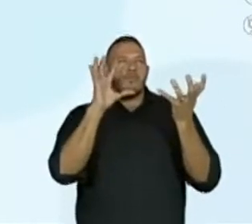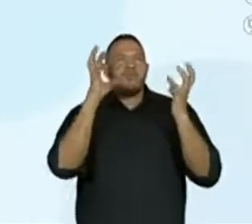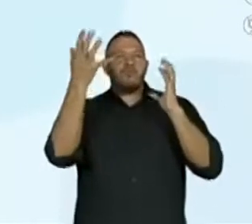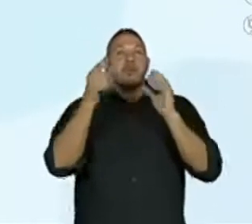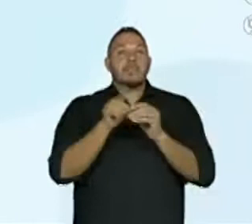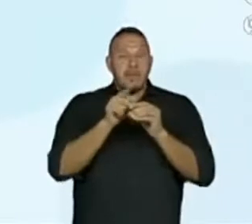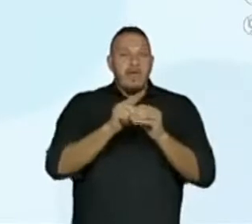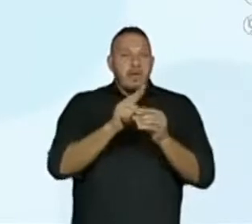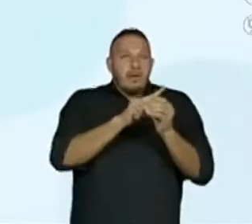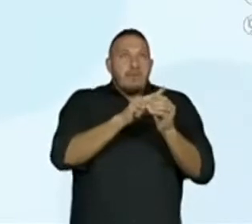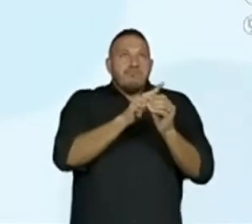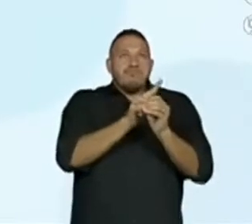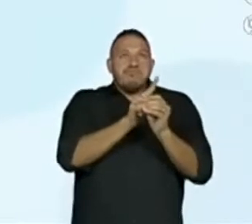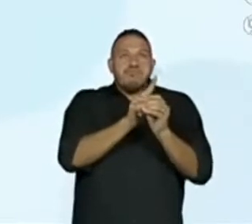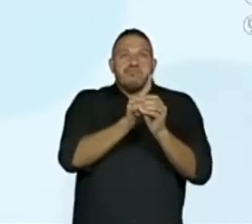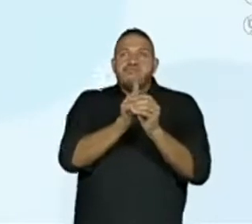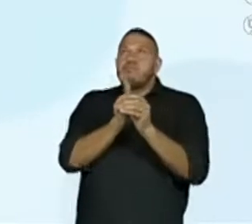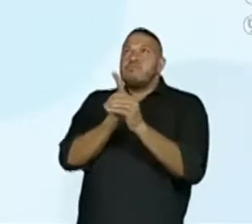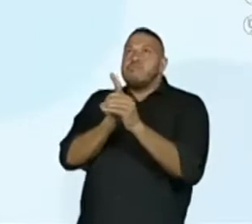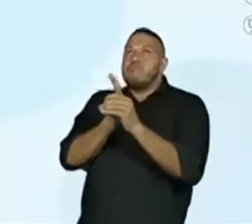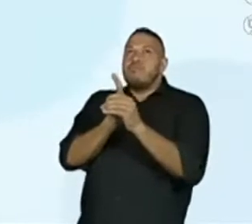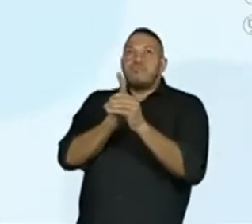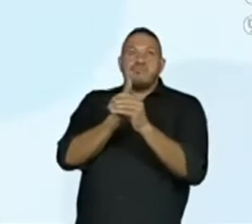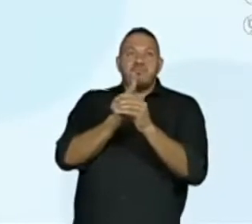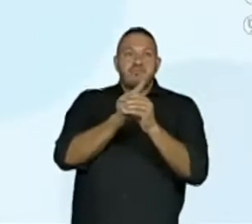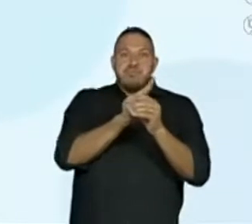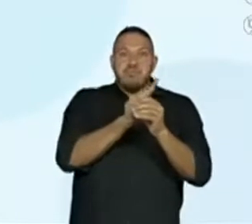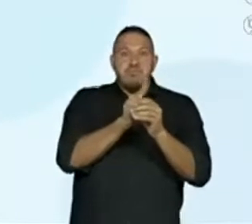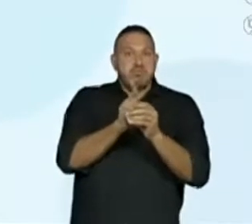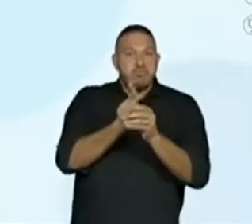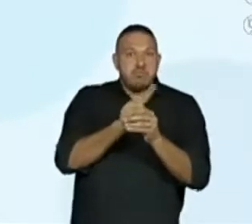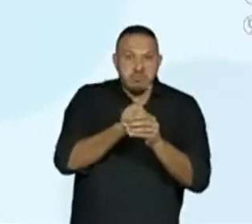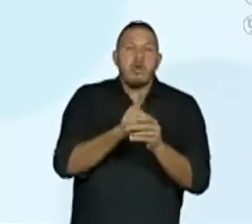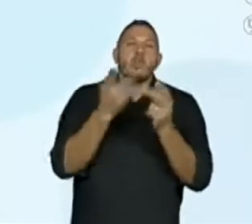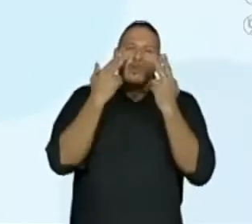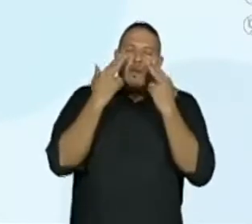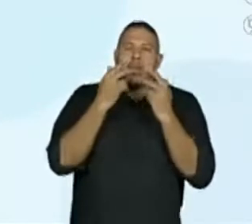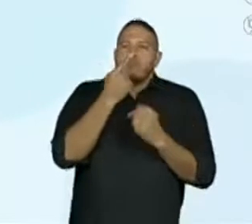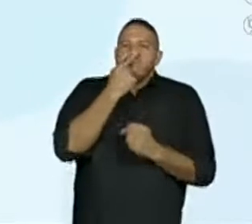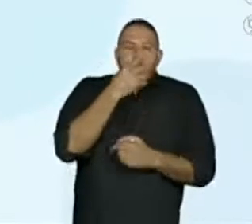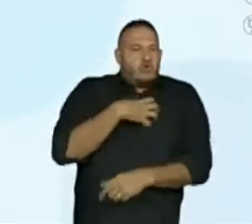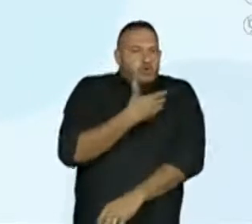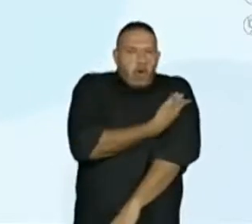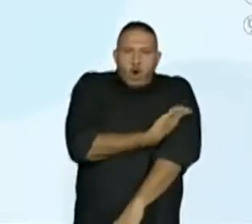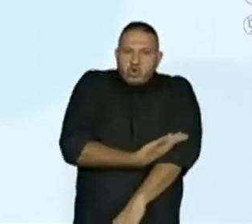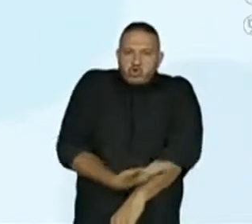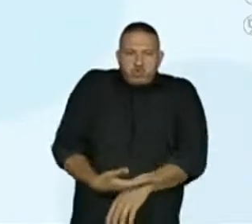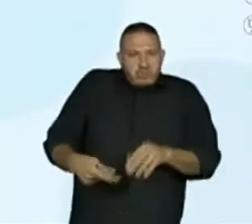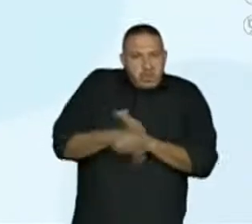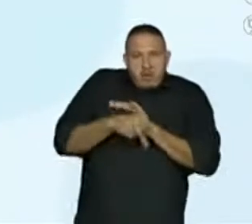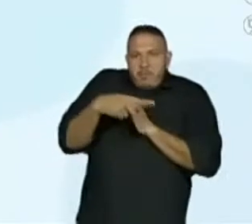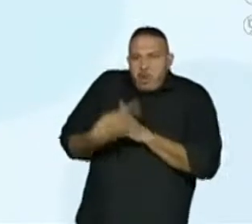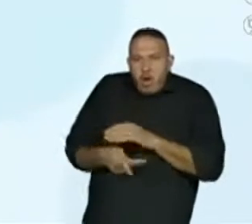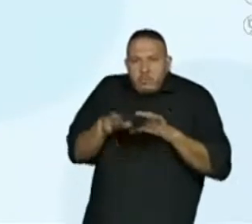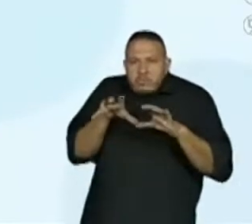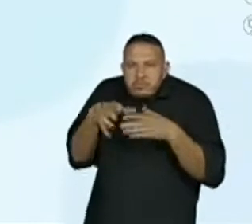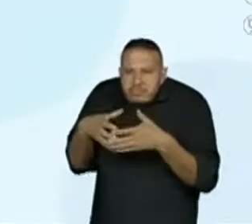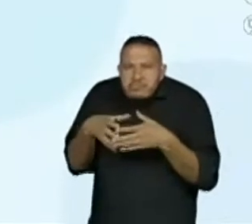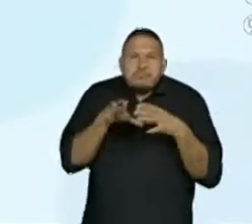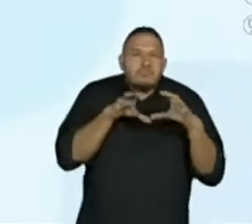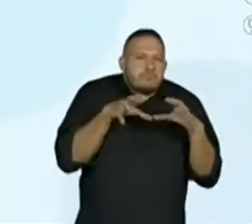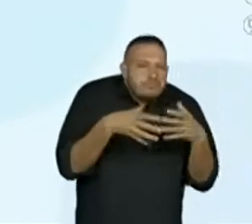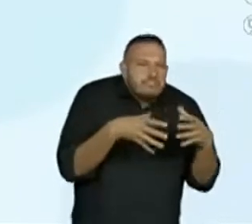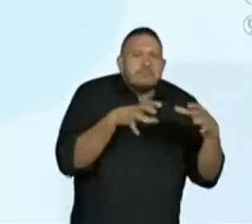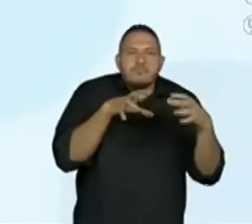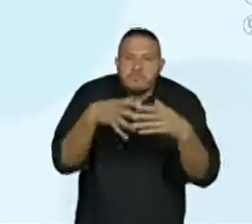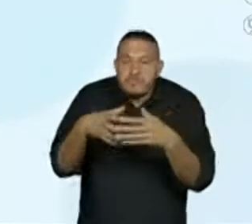para orientação. Normalmente associadas aos rituais das tribos, as constelações indígenas